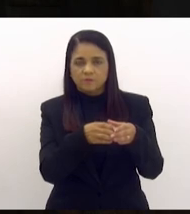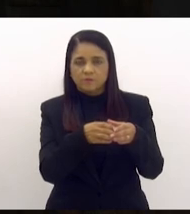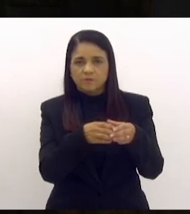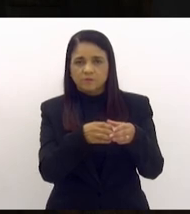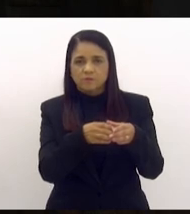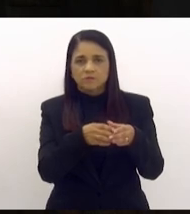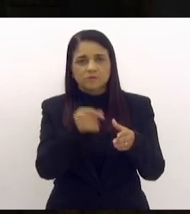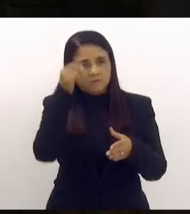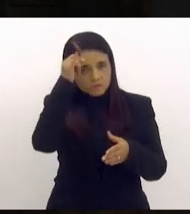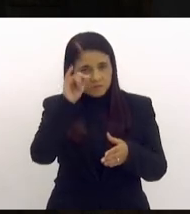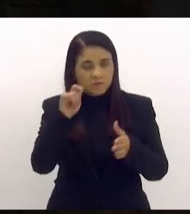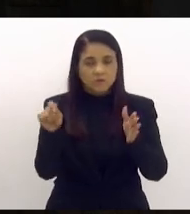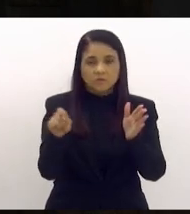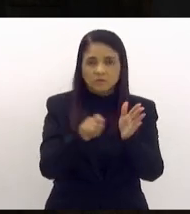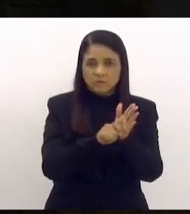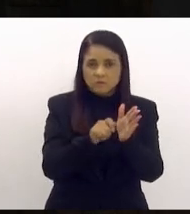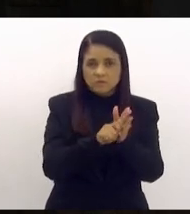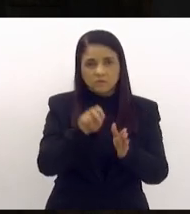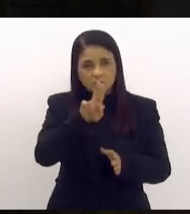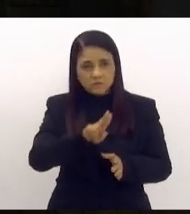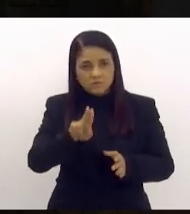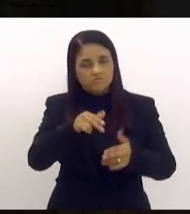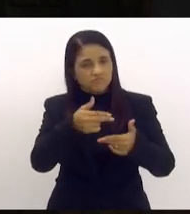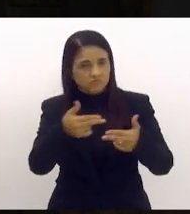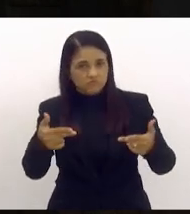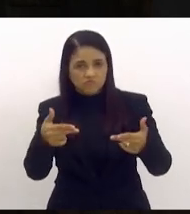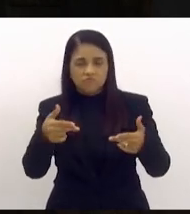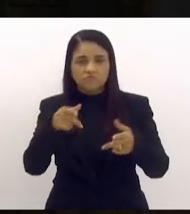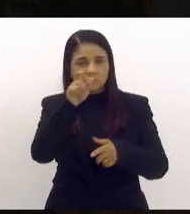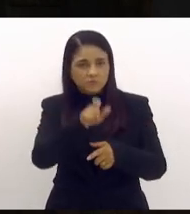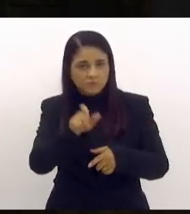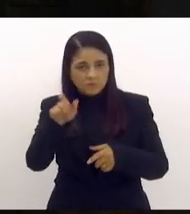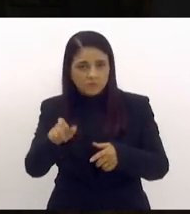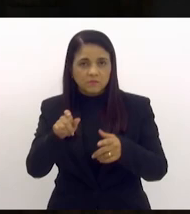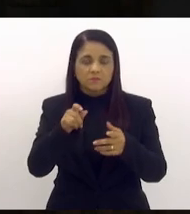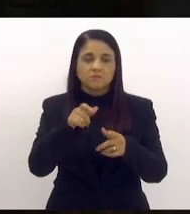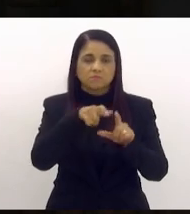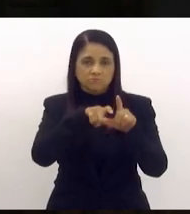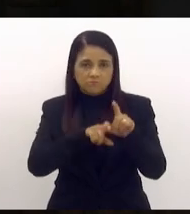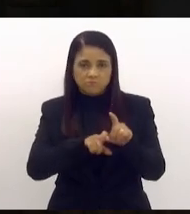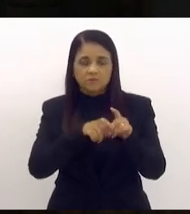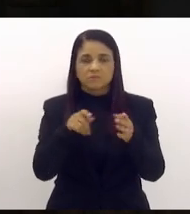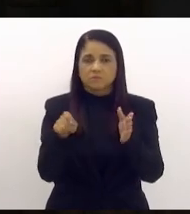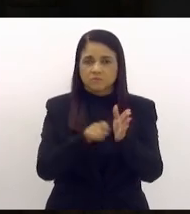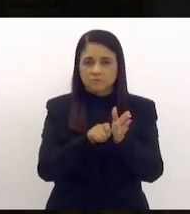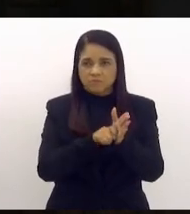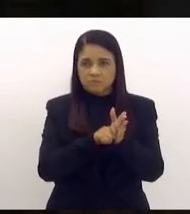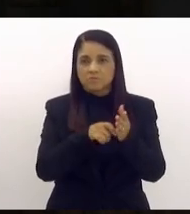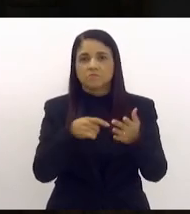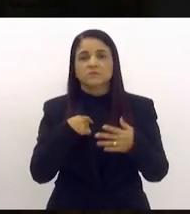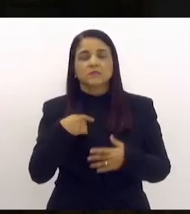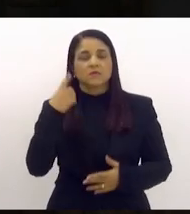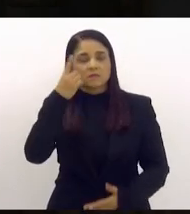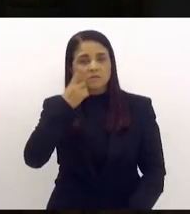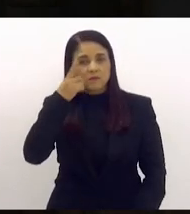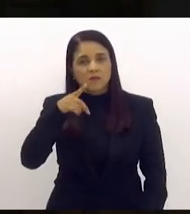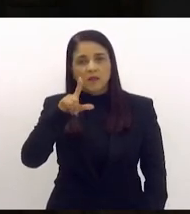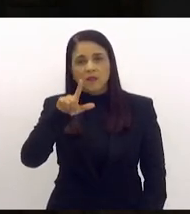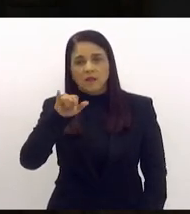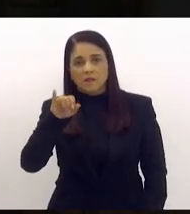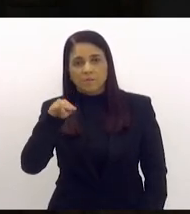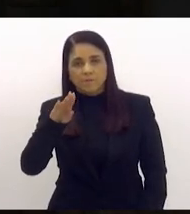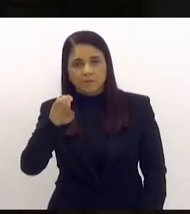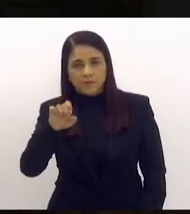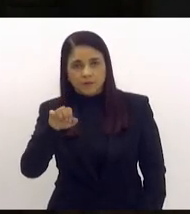prevenção e uso de drogas e dependentes químicos em geral, deputado Daniel Liberon, deputado Samuel Malafaia,